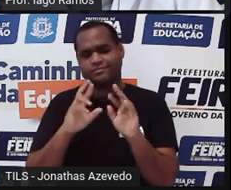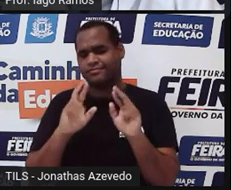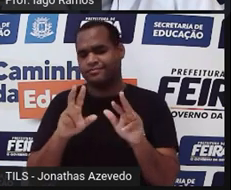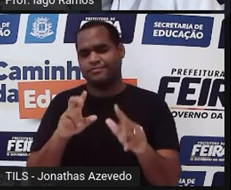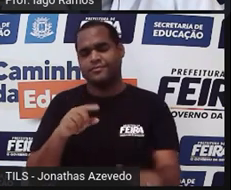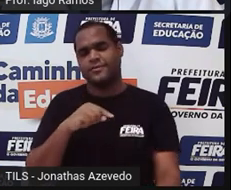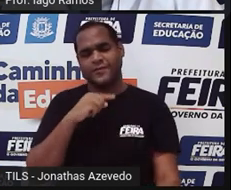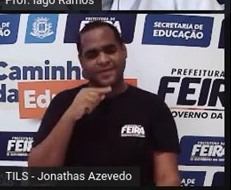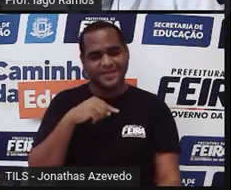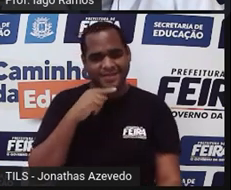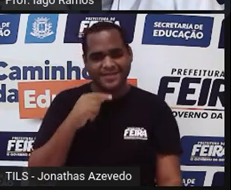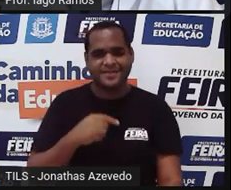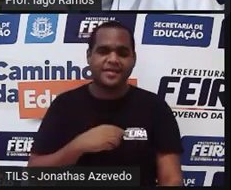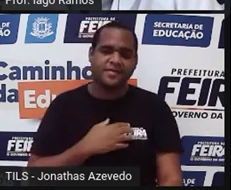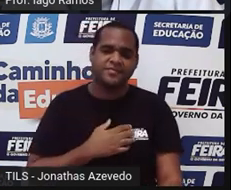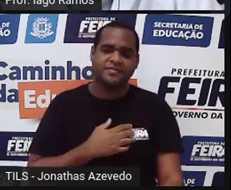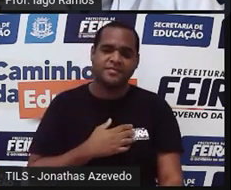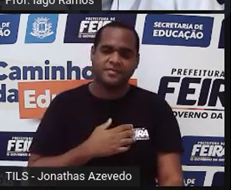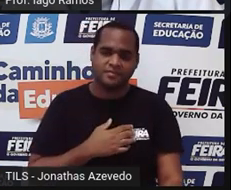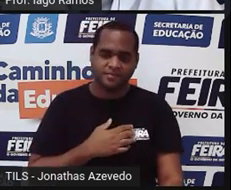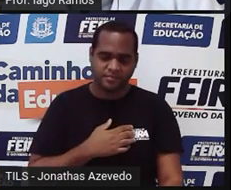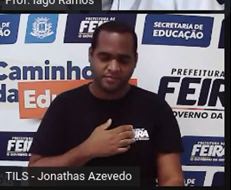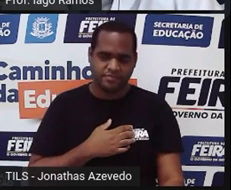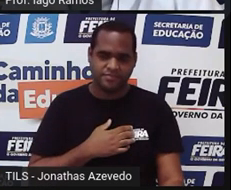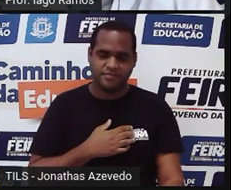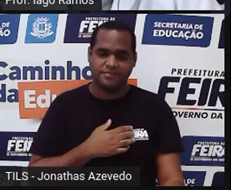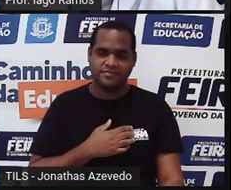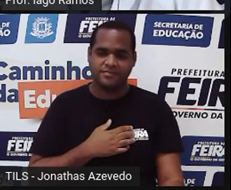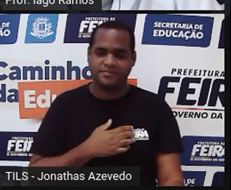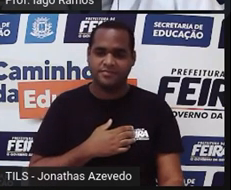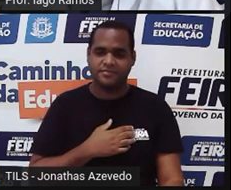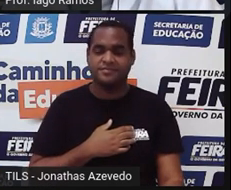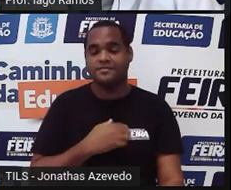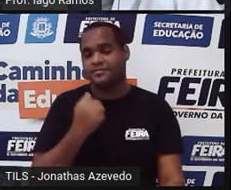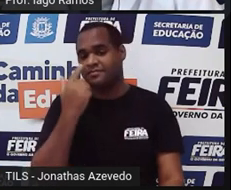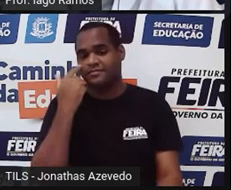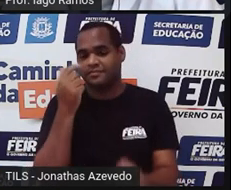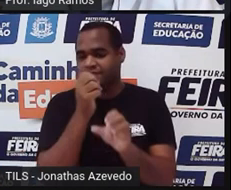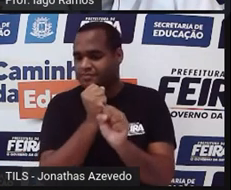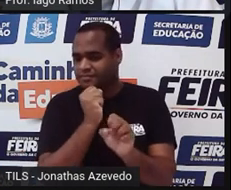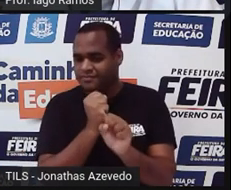Olha só. Já colocando a parte das continhas.